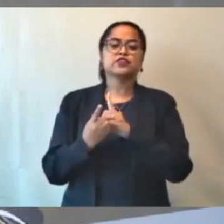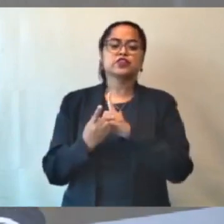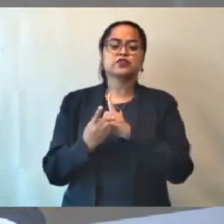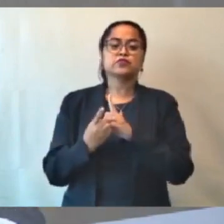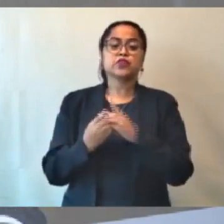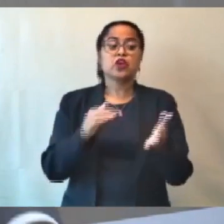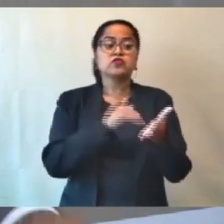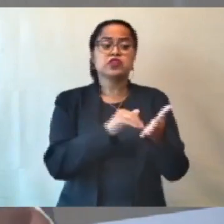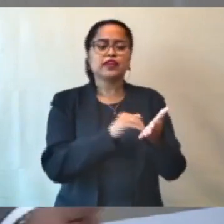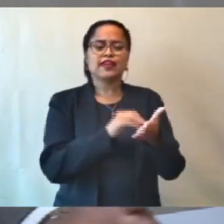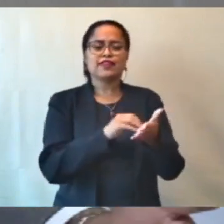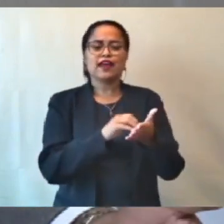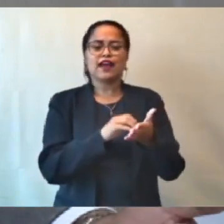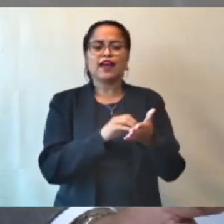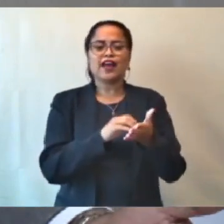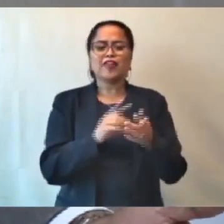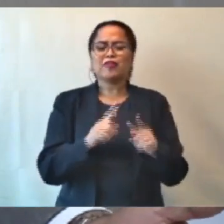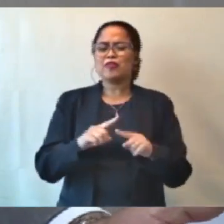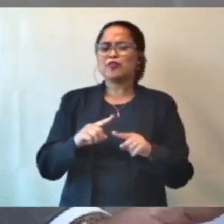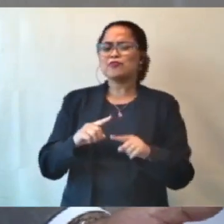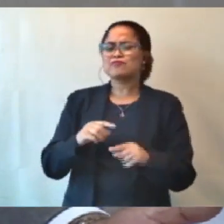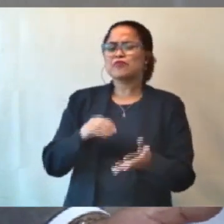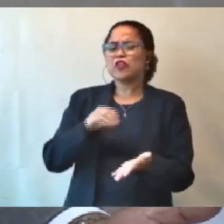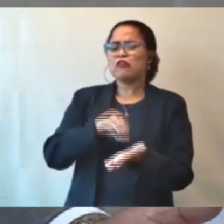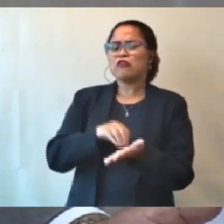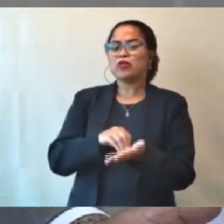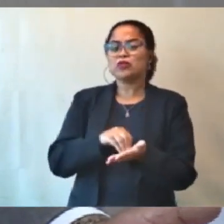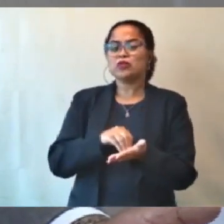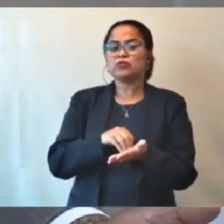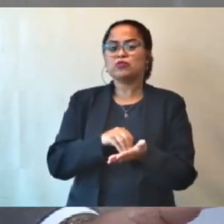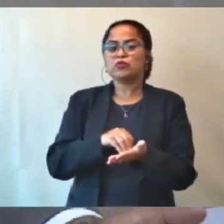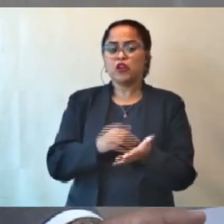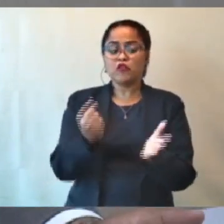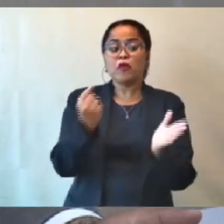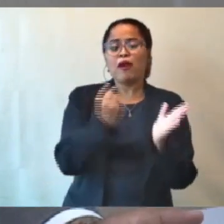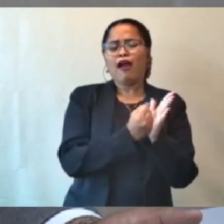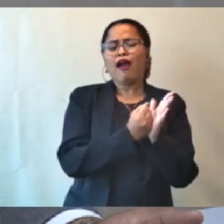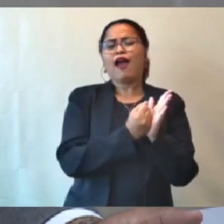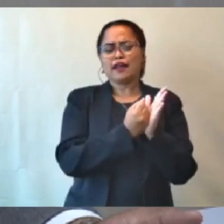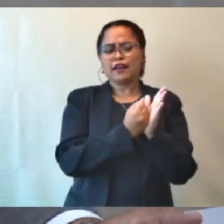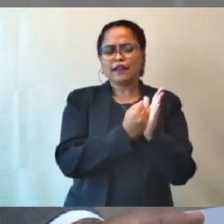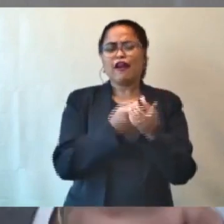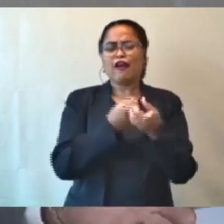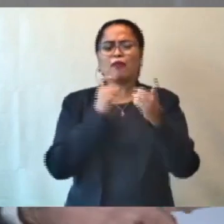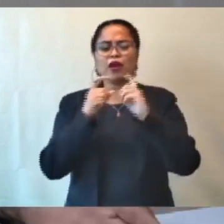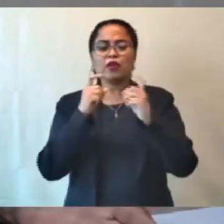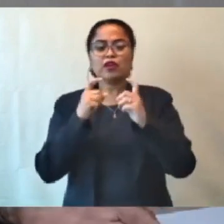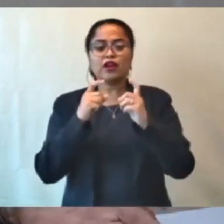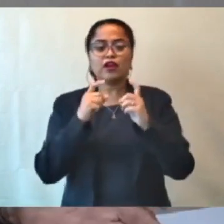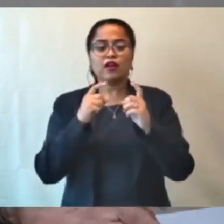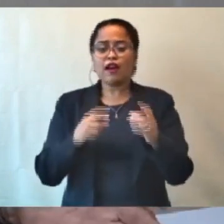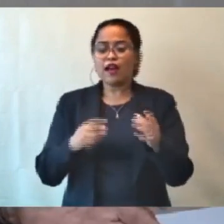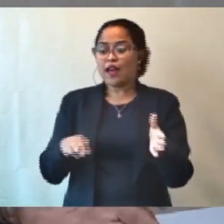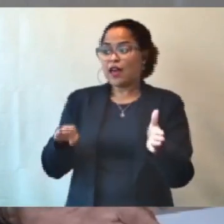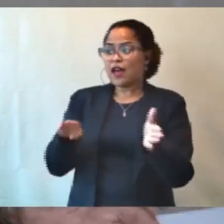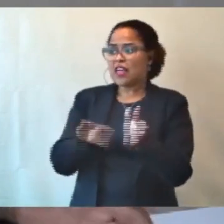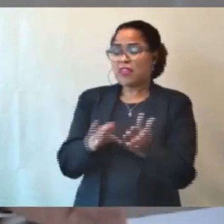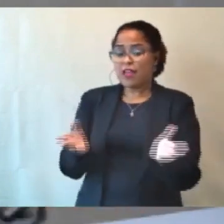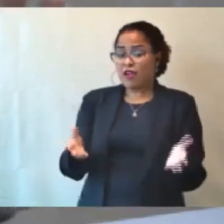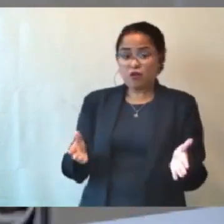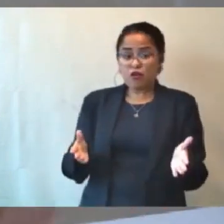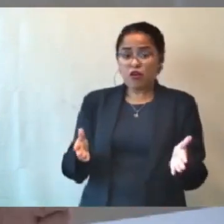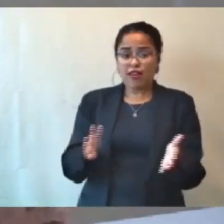Marca uma agenda com ele. Ah, eu vou marcar. Até hoje não marcou. Até hoje não marcou. E um dia que teve aqui um projeto